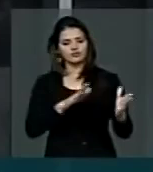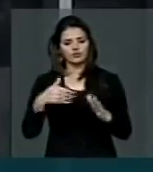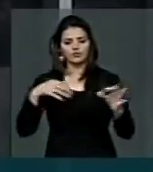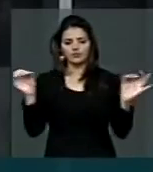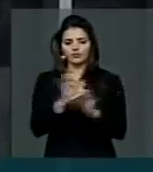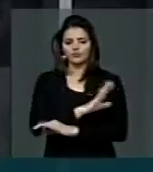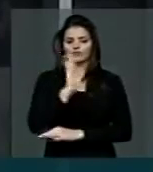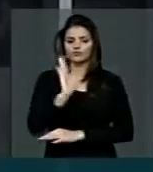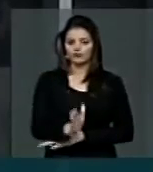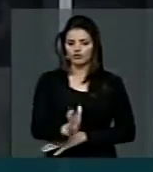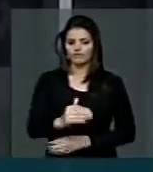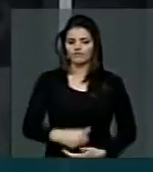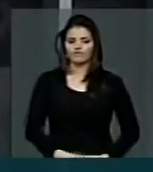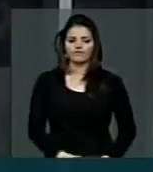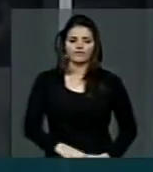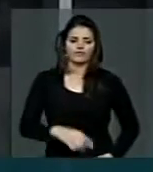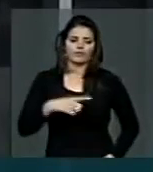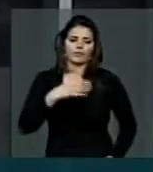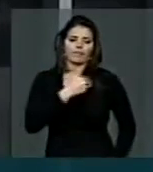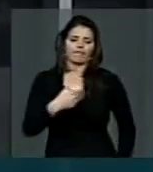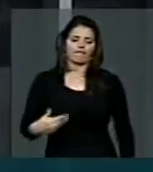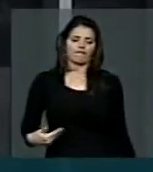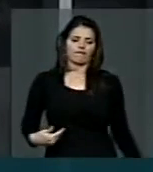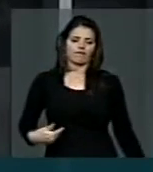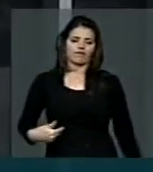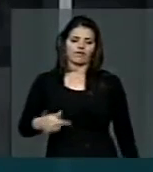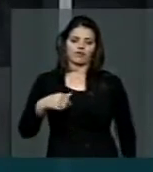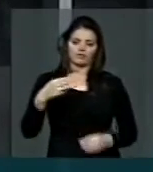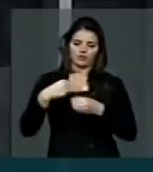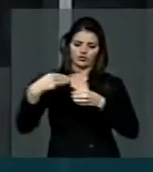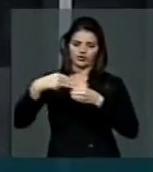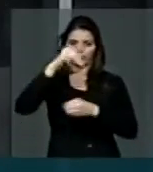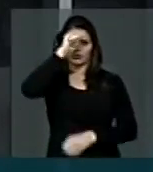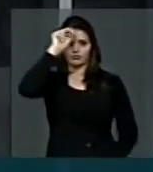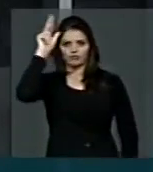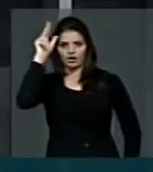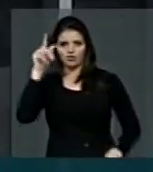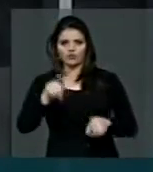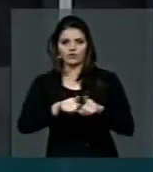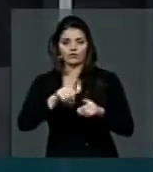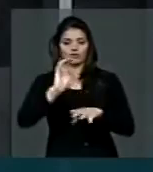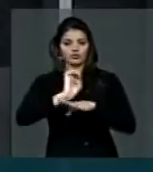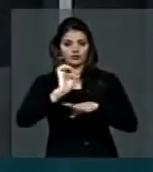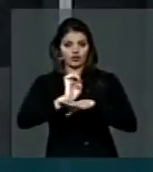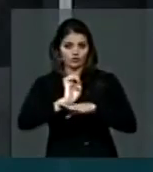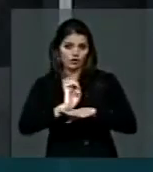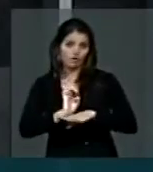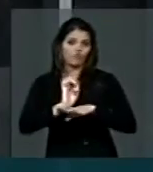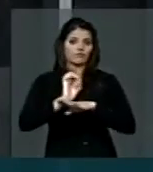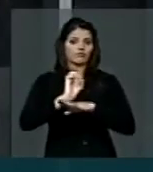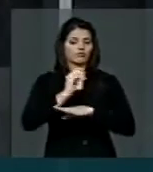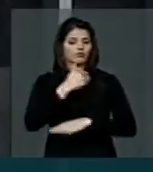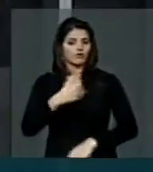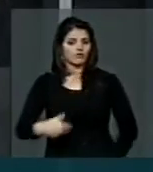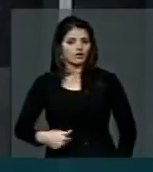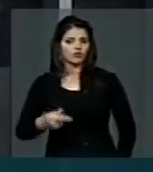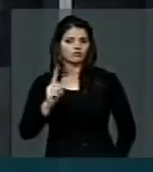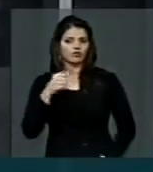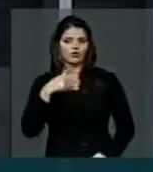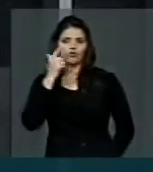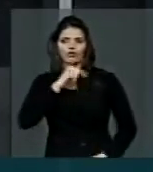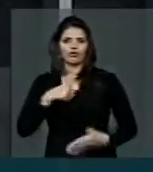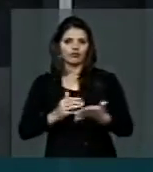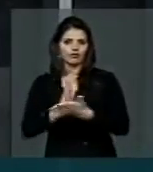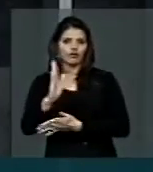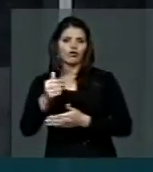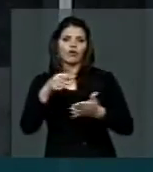o governo municipal e o governo do estado não reeleito fica obrigado